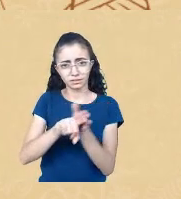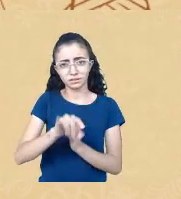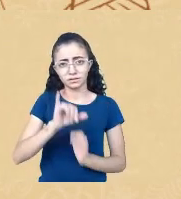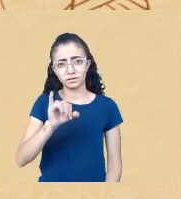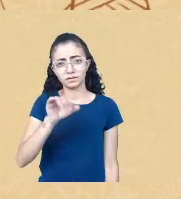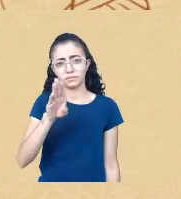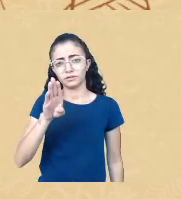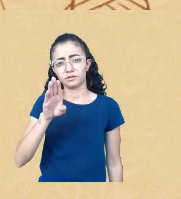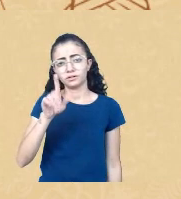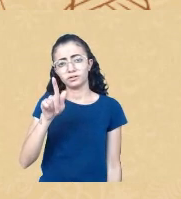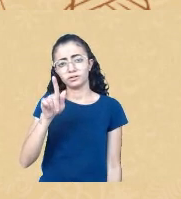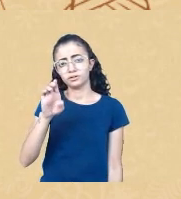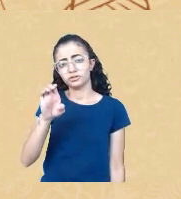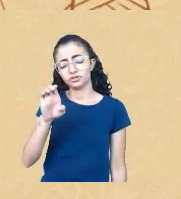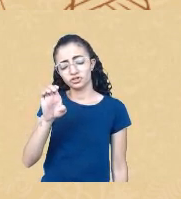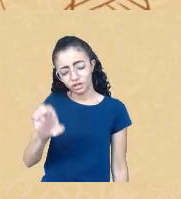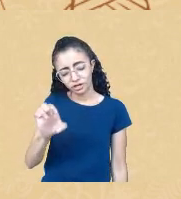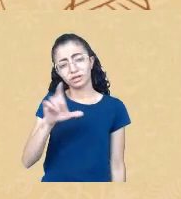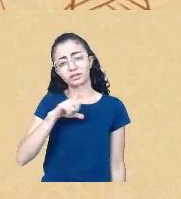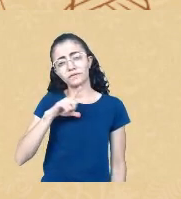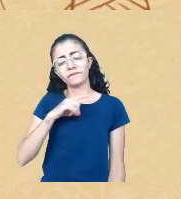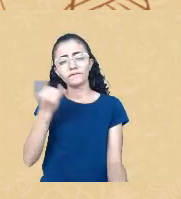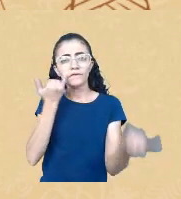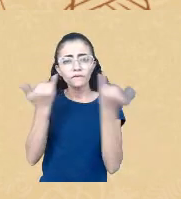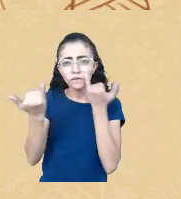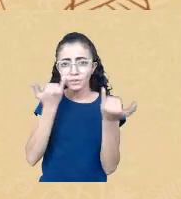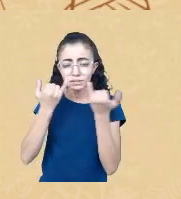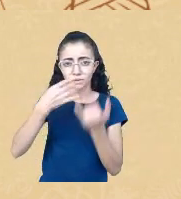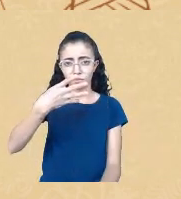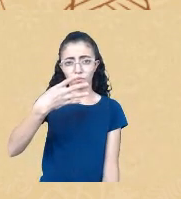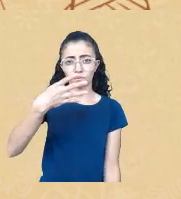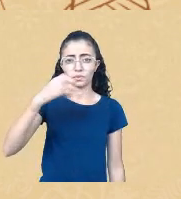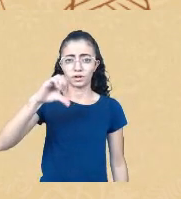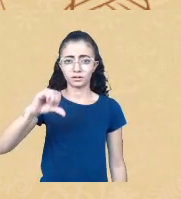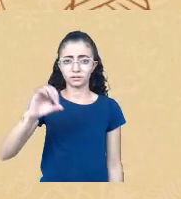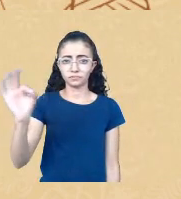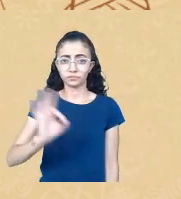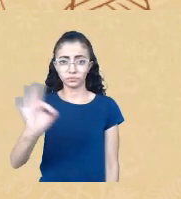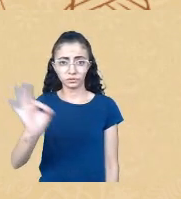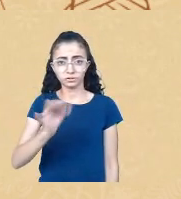de que 49% da população indígena vive nas cidades.